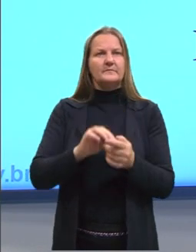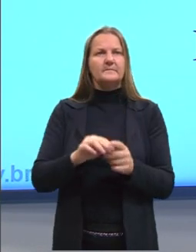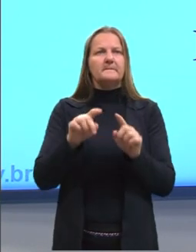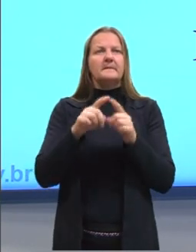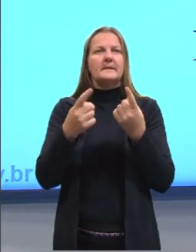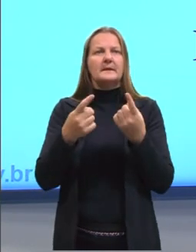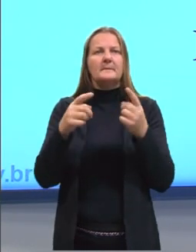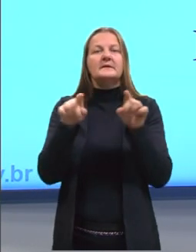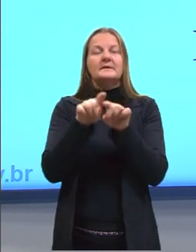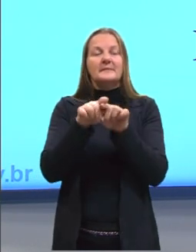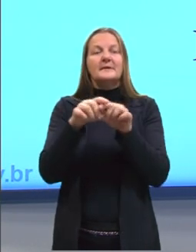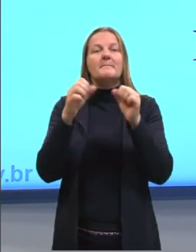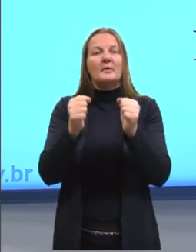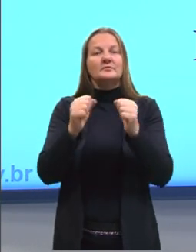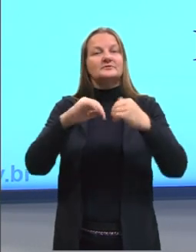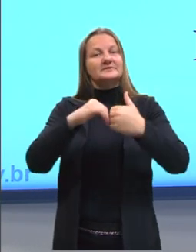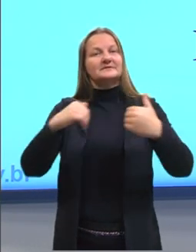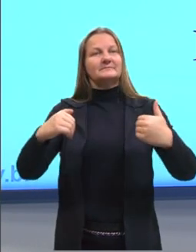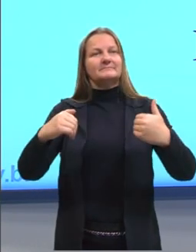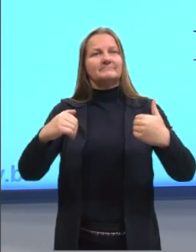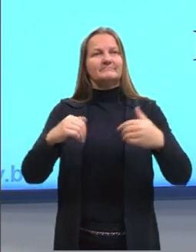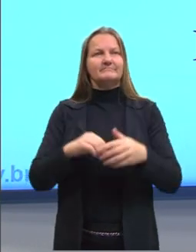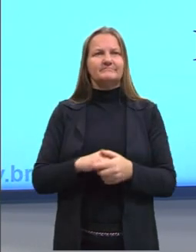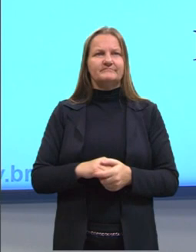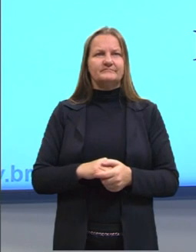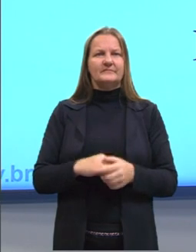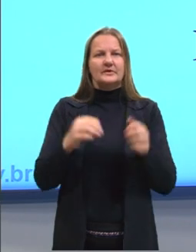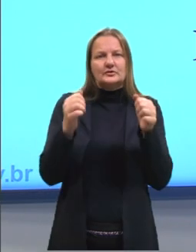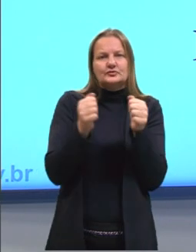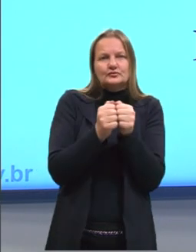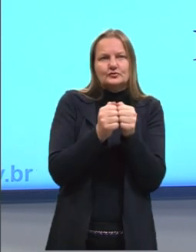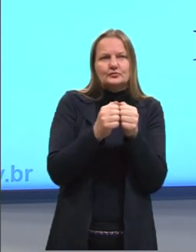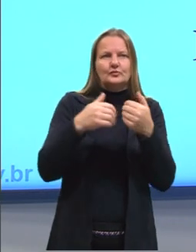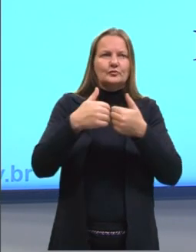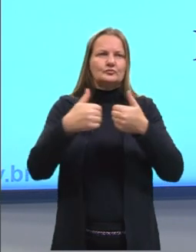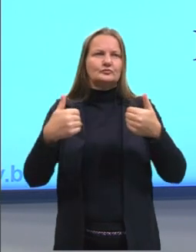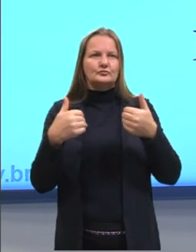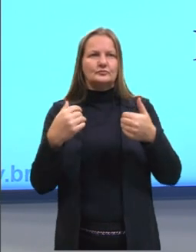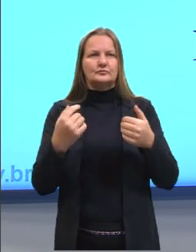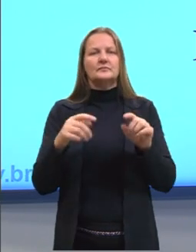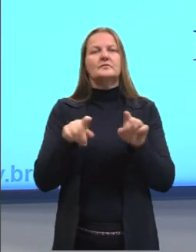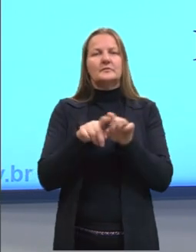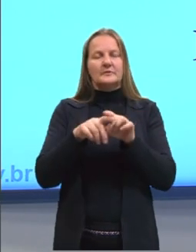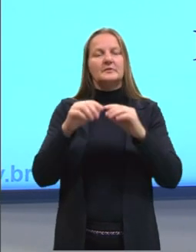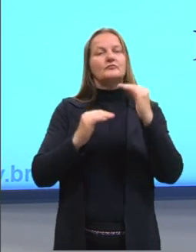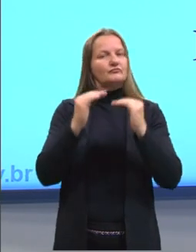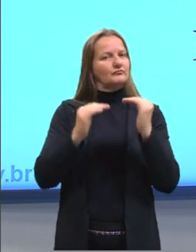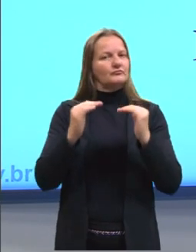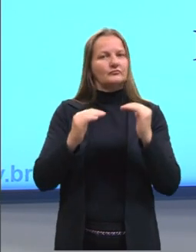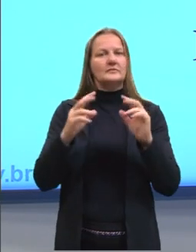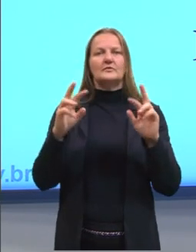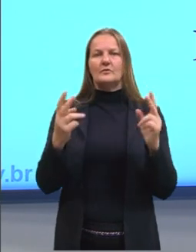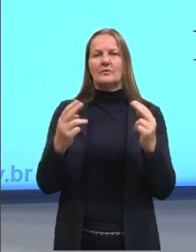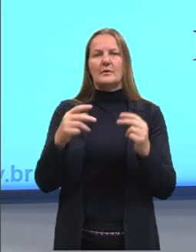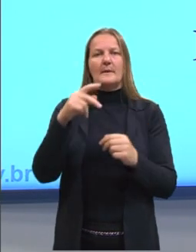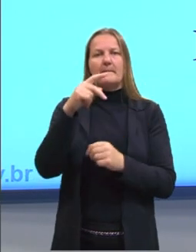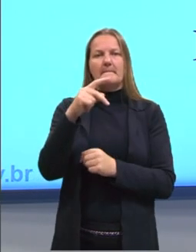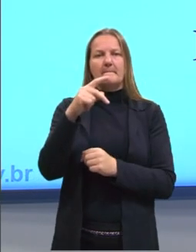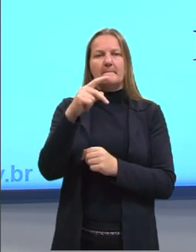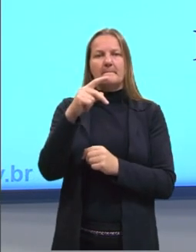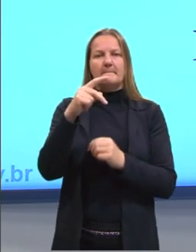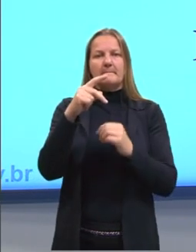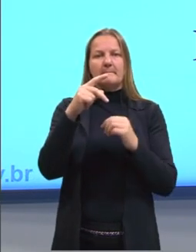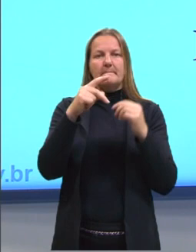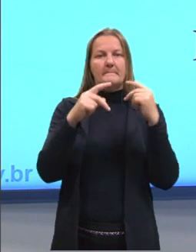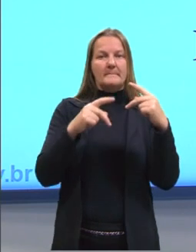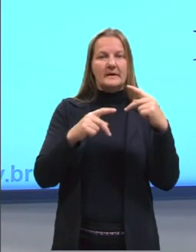posso dizer também os dois separados. Aqui eu coloquei os dois juntos. Mas, isoladamente, também acontece o mesmo. P proporcional